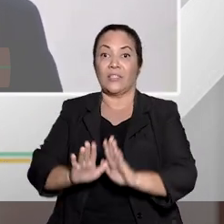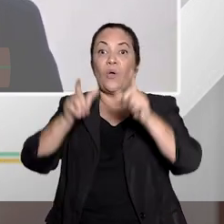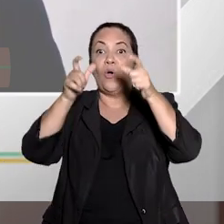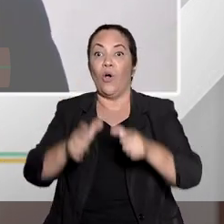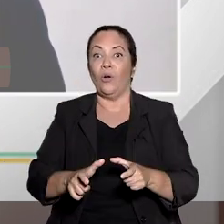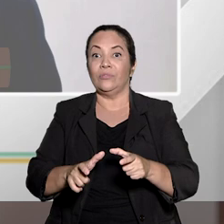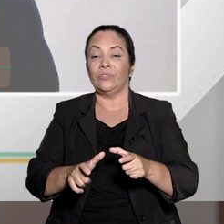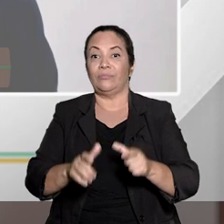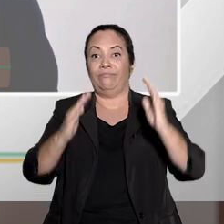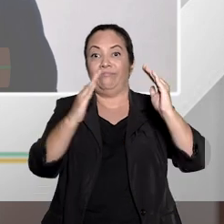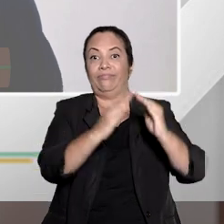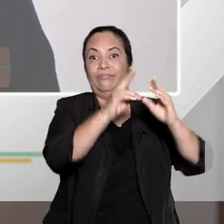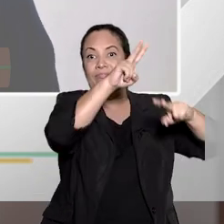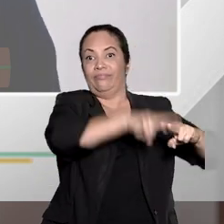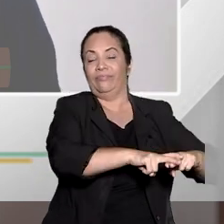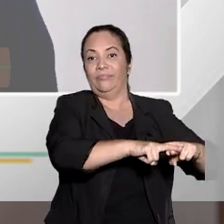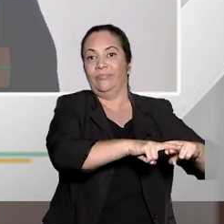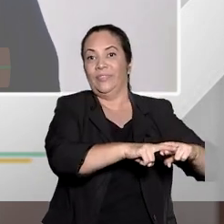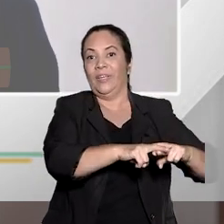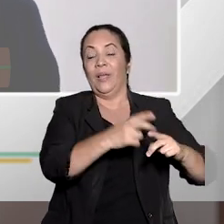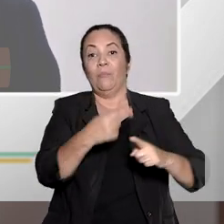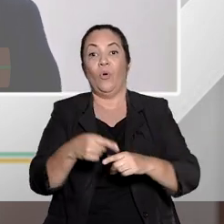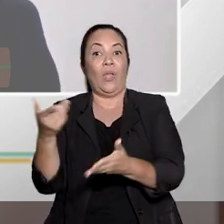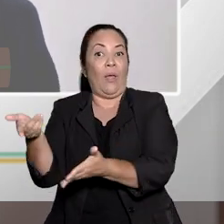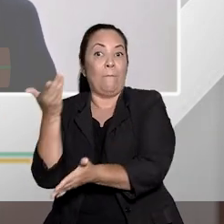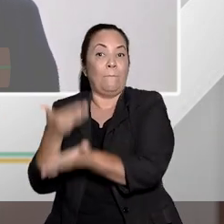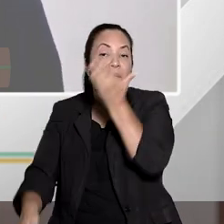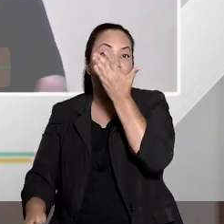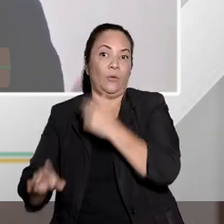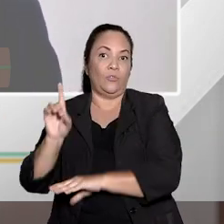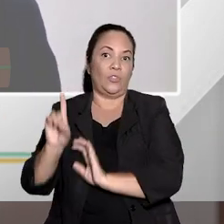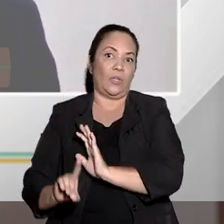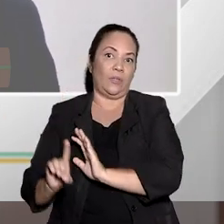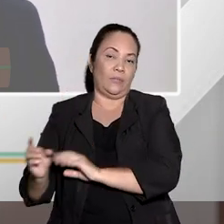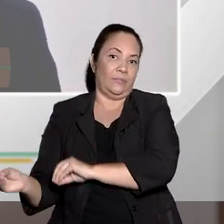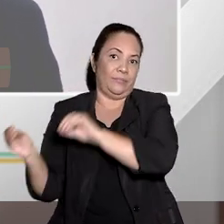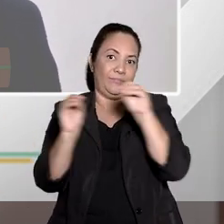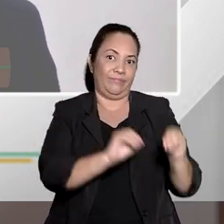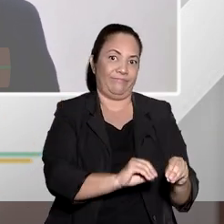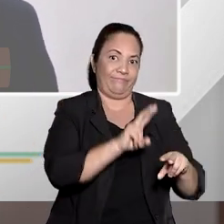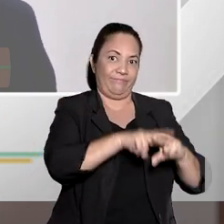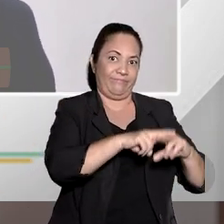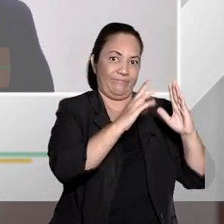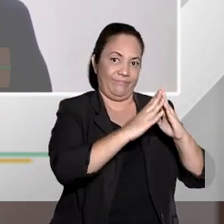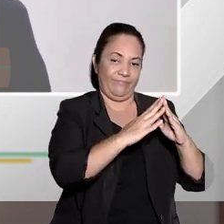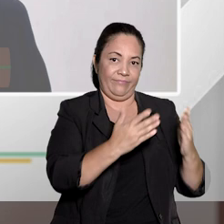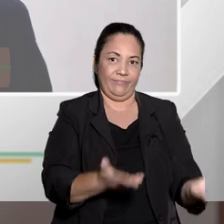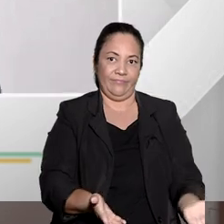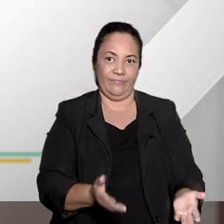prisional, porque ela acabou levando a essa, não tinha outro caminho a seguir.